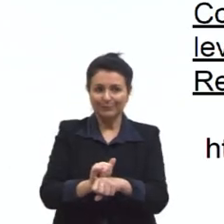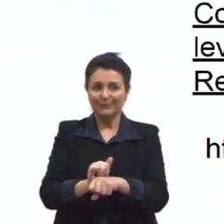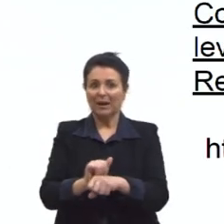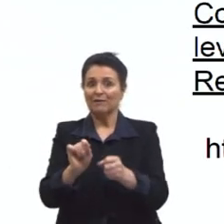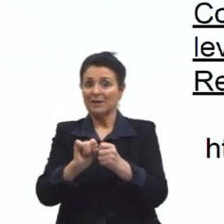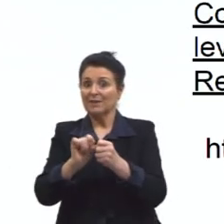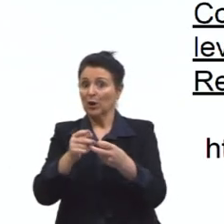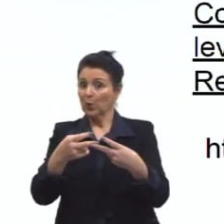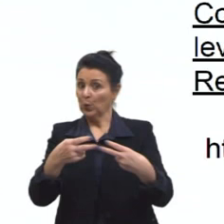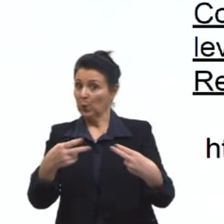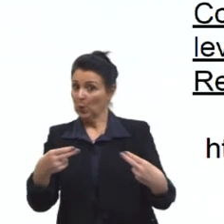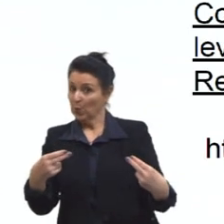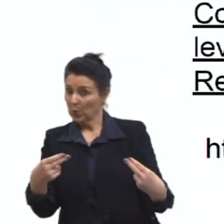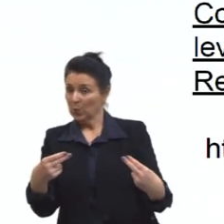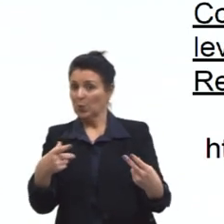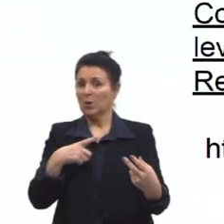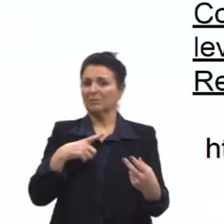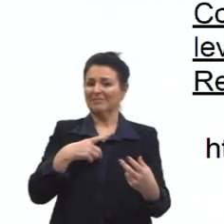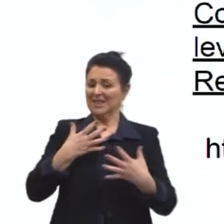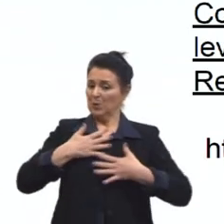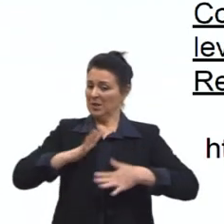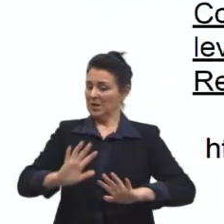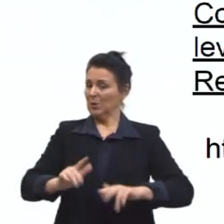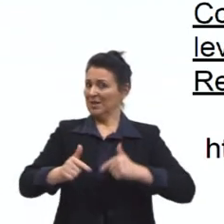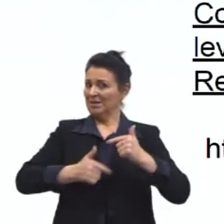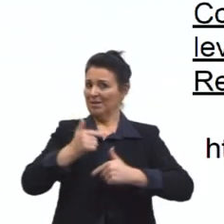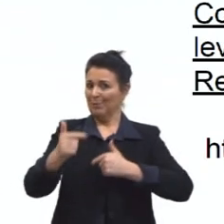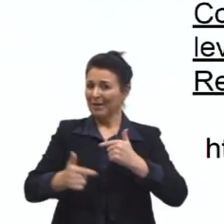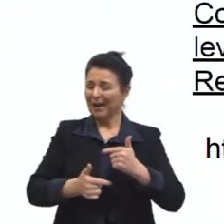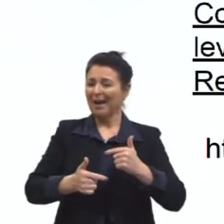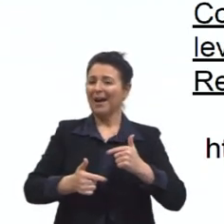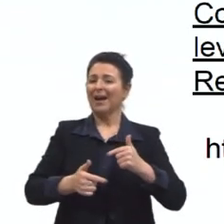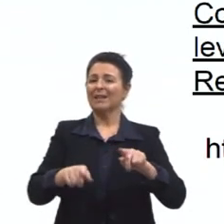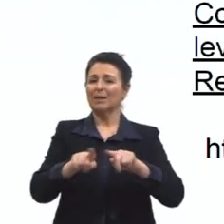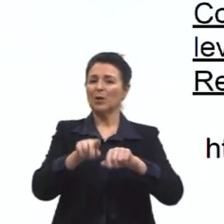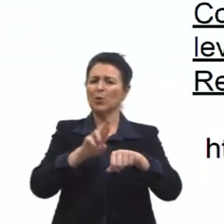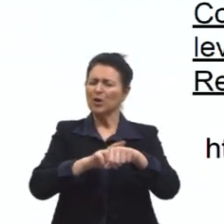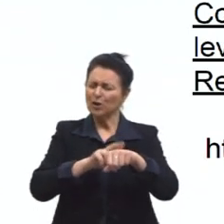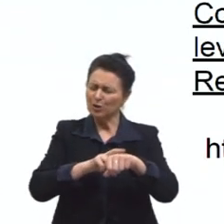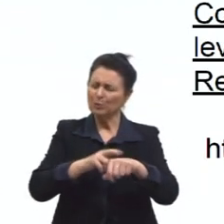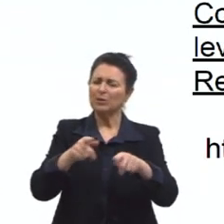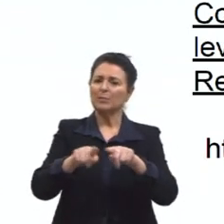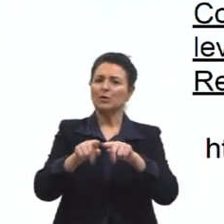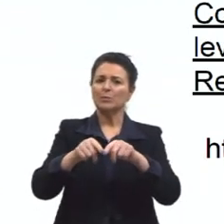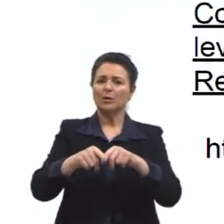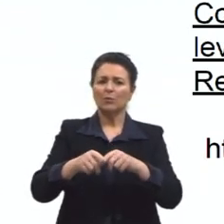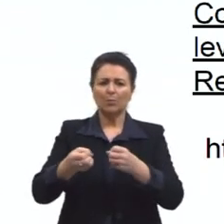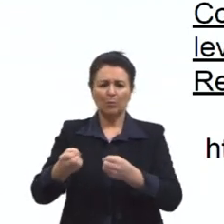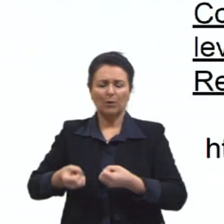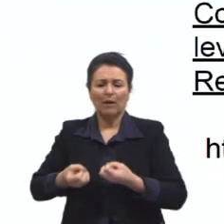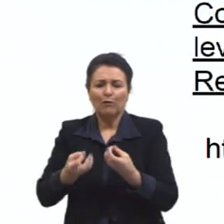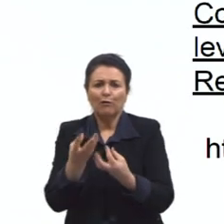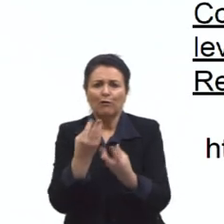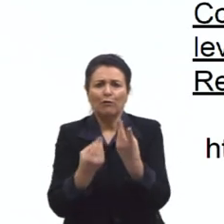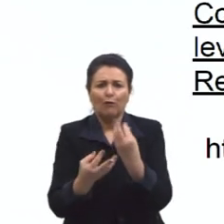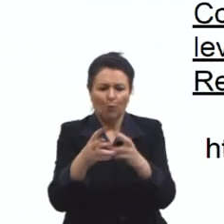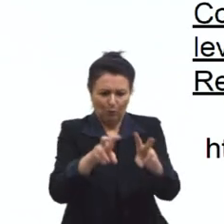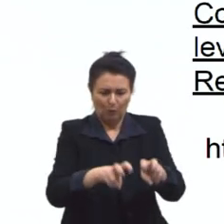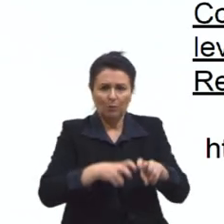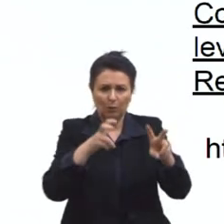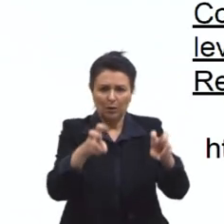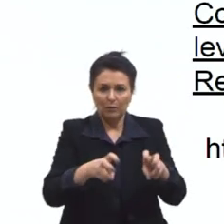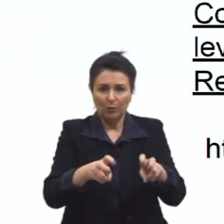da produção, recusar-se a trabalhar, diminuir o ritmo, fugir, tacar fogo na lavoura, formar esses